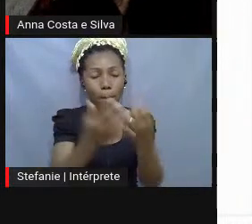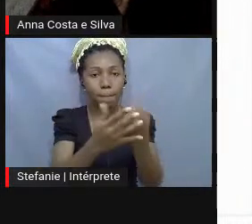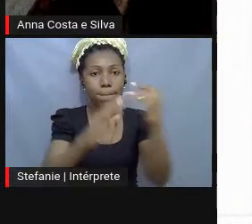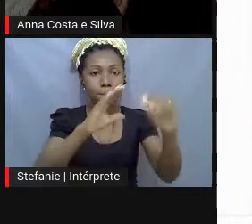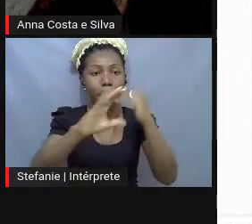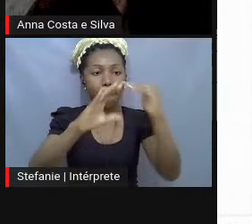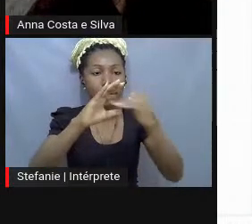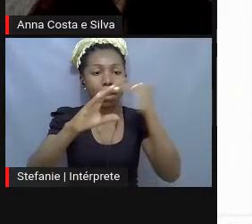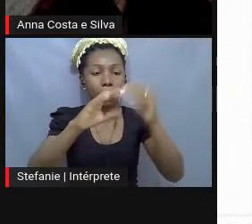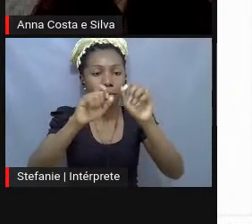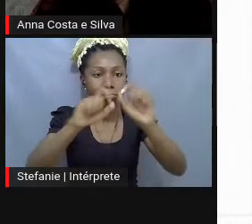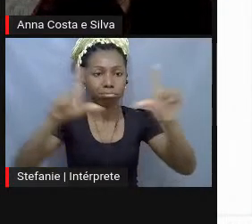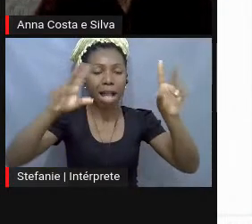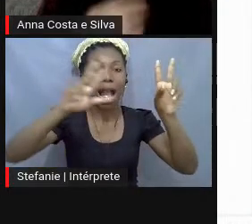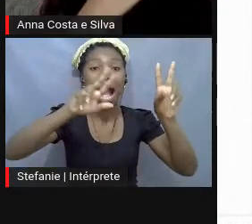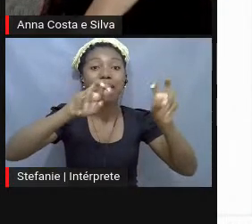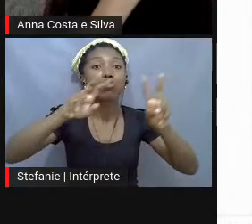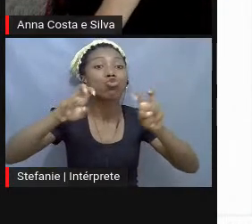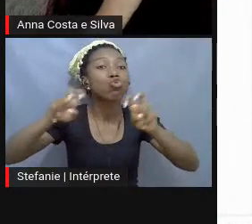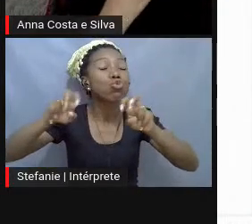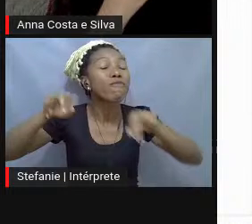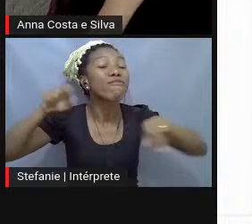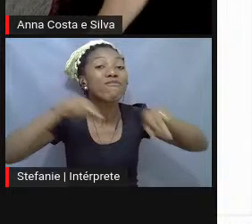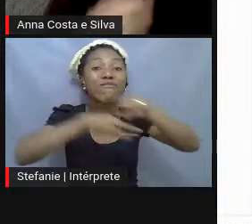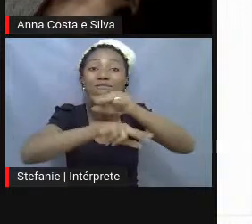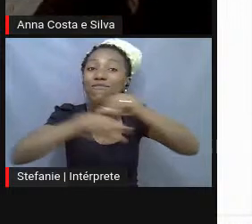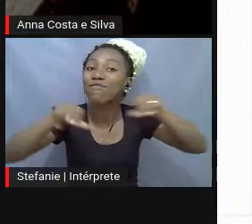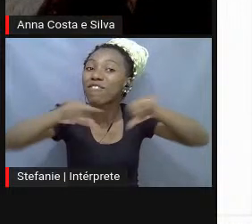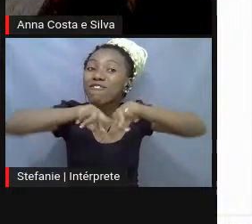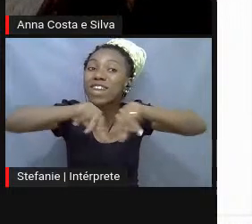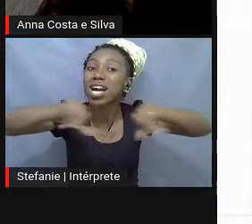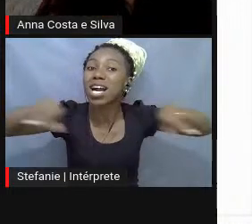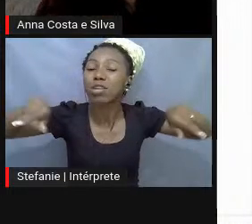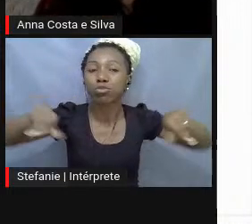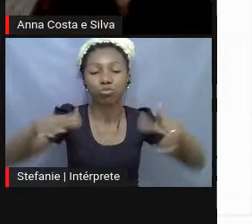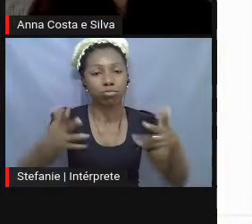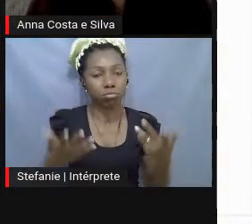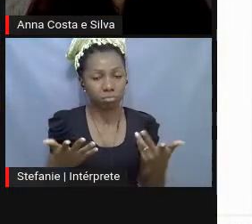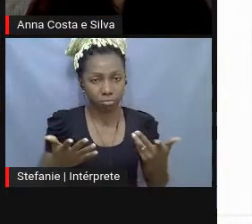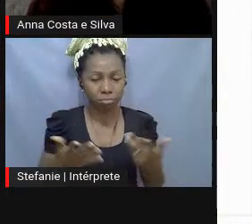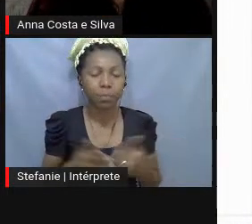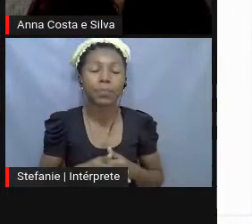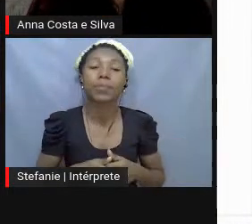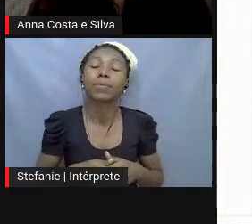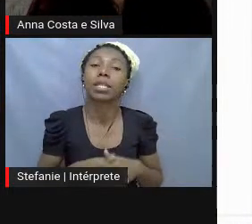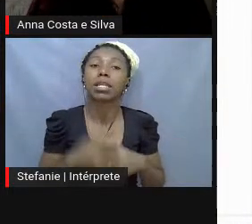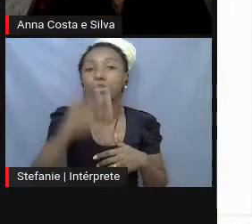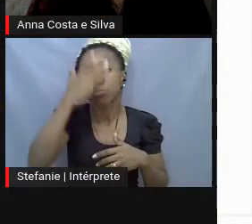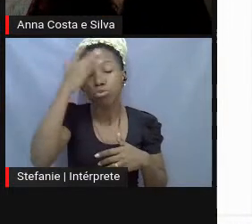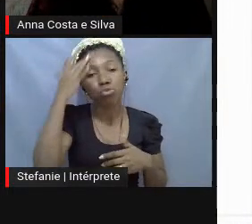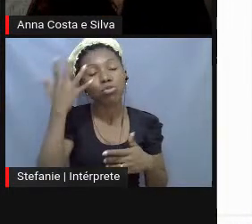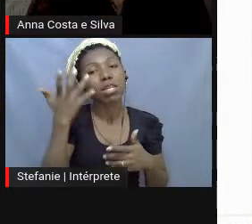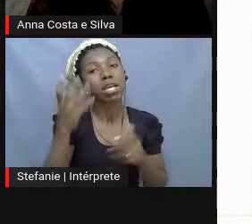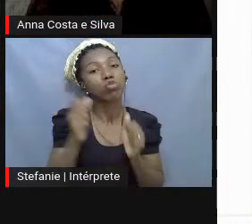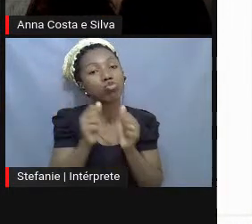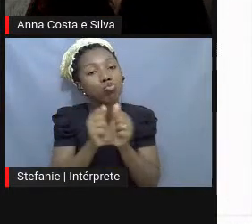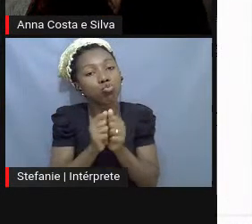assuntos e tantos desejos e tantos desejos de estar junto, de partilhar alguma coisa.